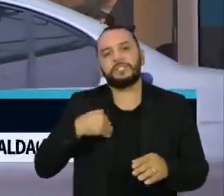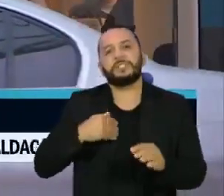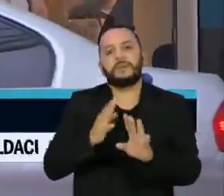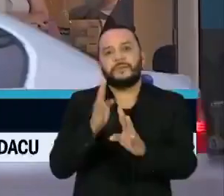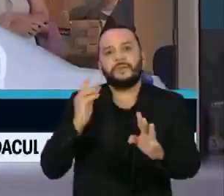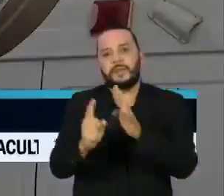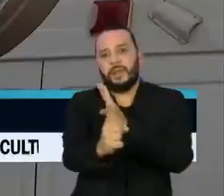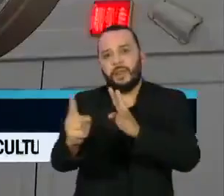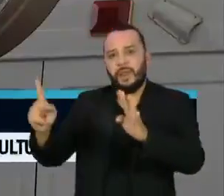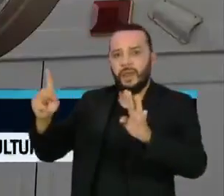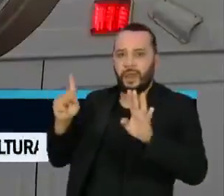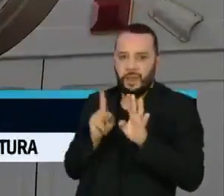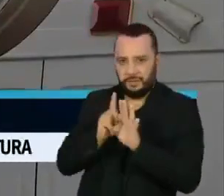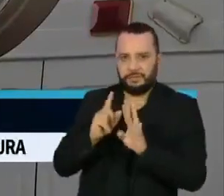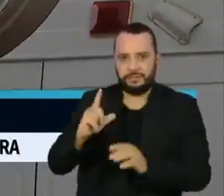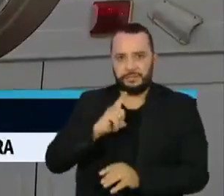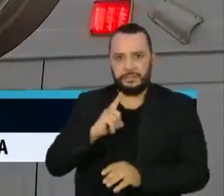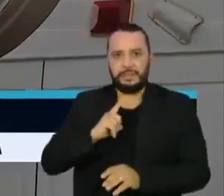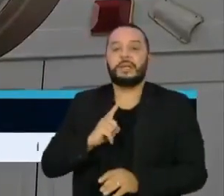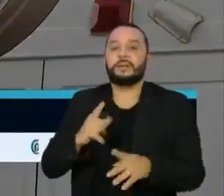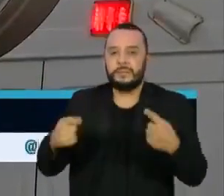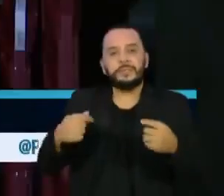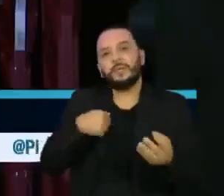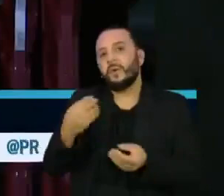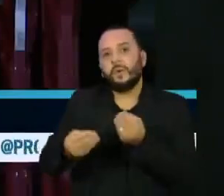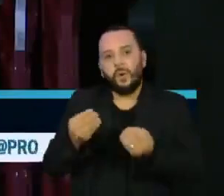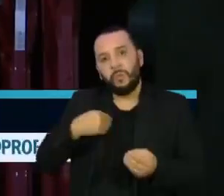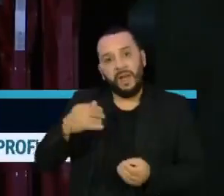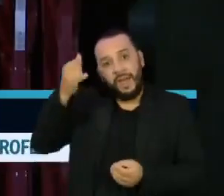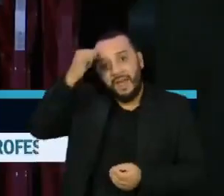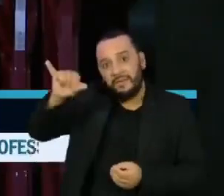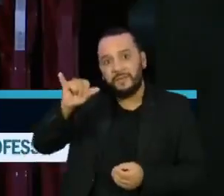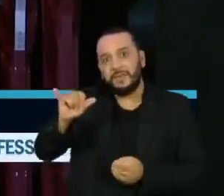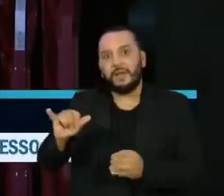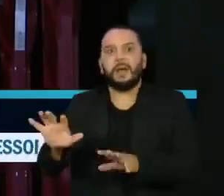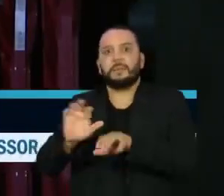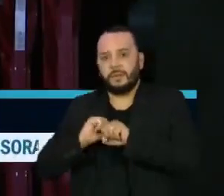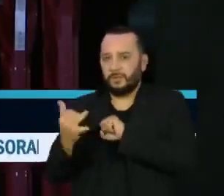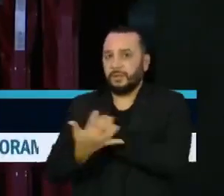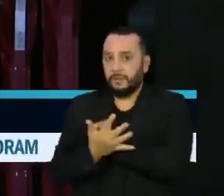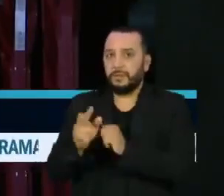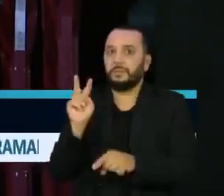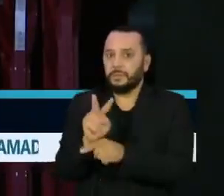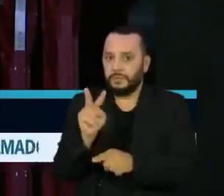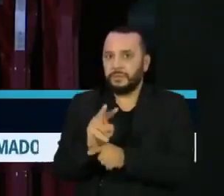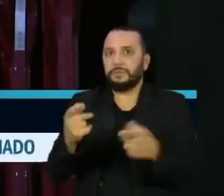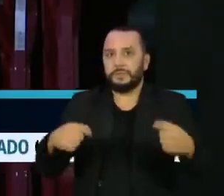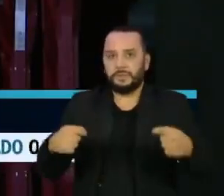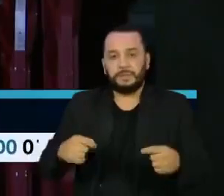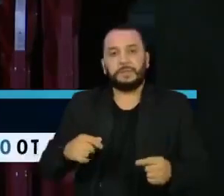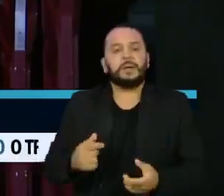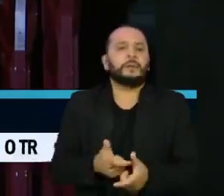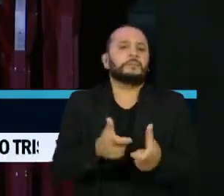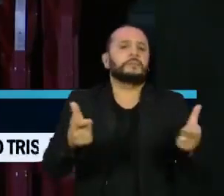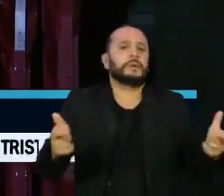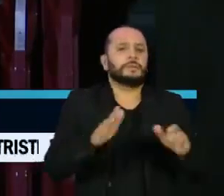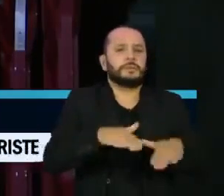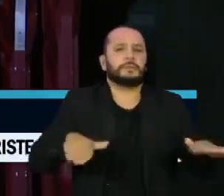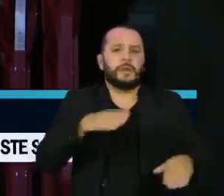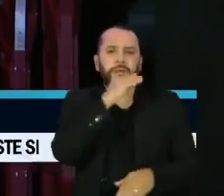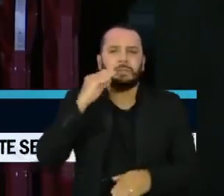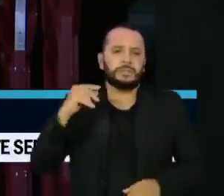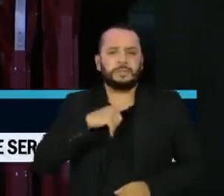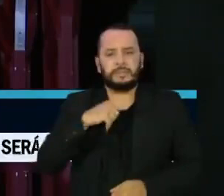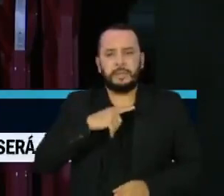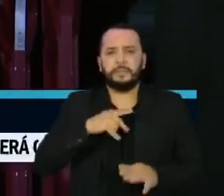a única alternativa para proteger os mais jovens. A maioria das crianças e adolescentes tem um quadro leve ou moderado da Covid